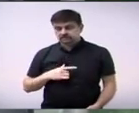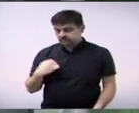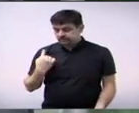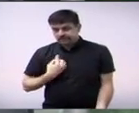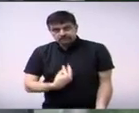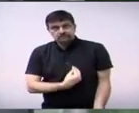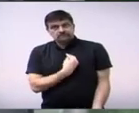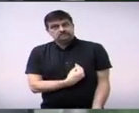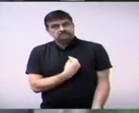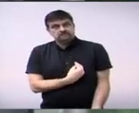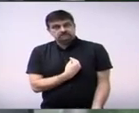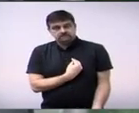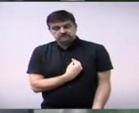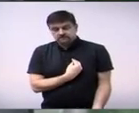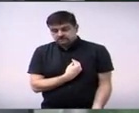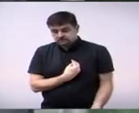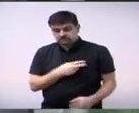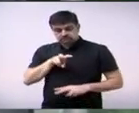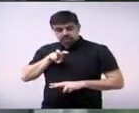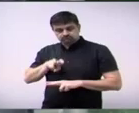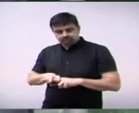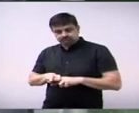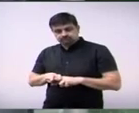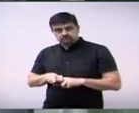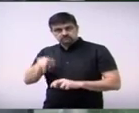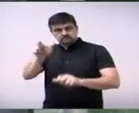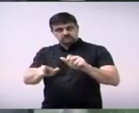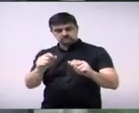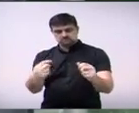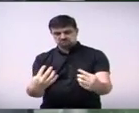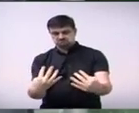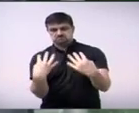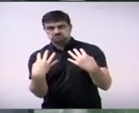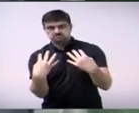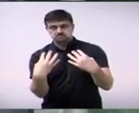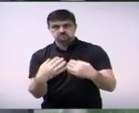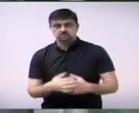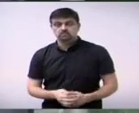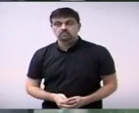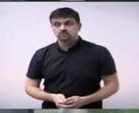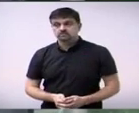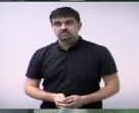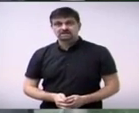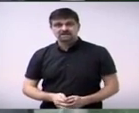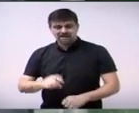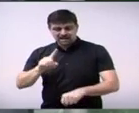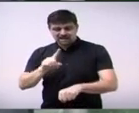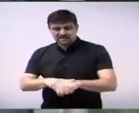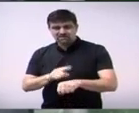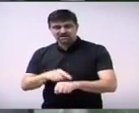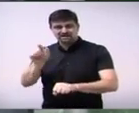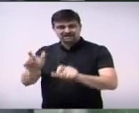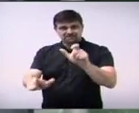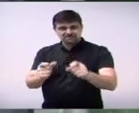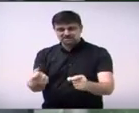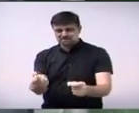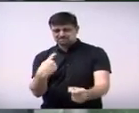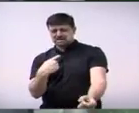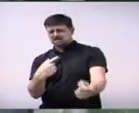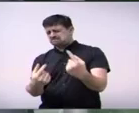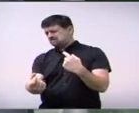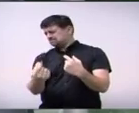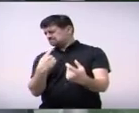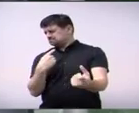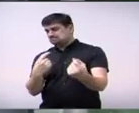a nossa presença, a menção às vezes do nome do vereador já acaba estimulando às